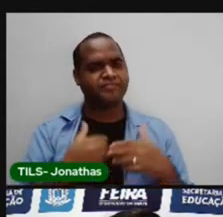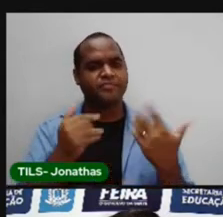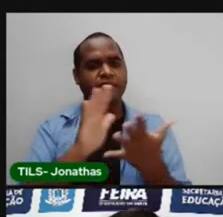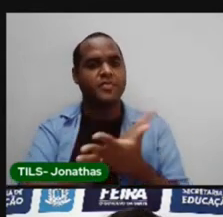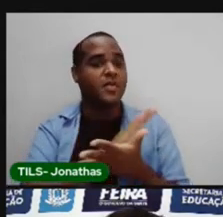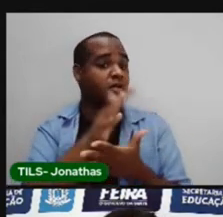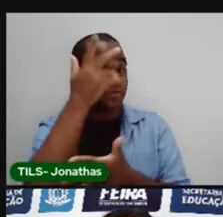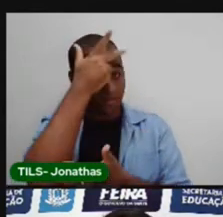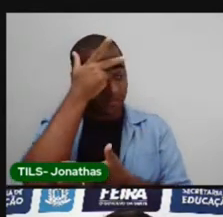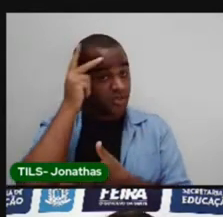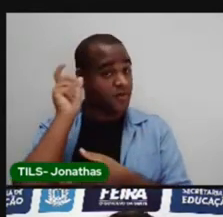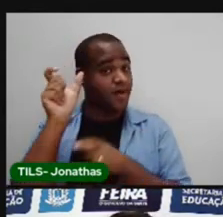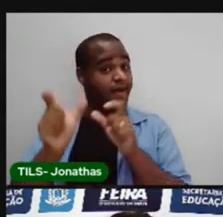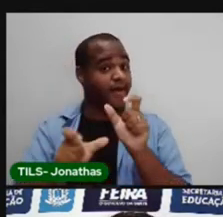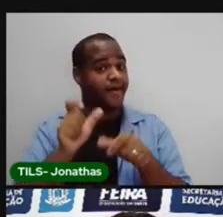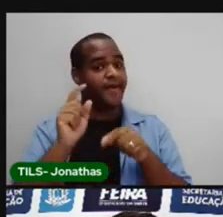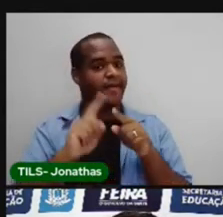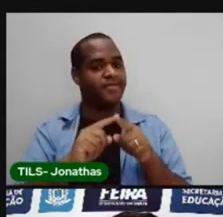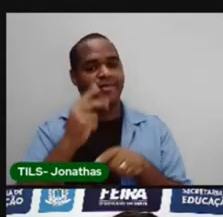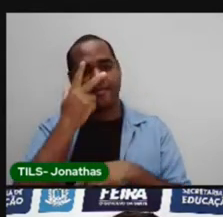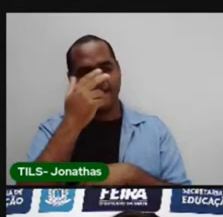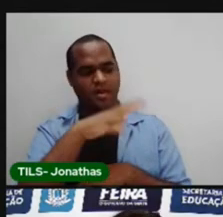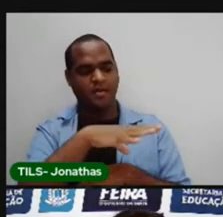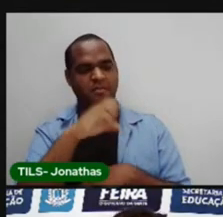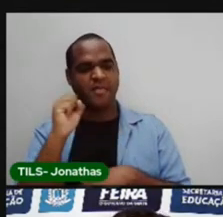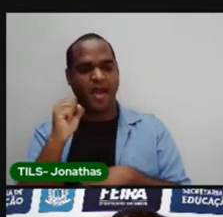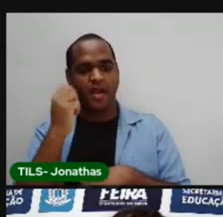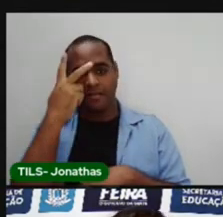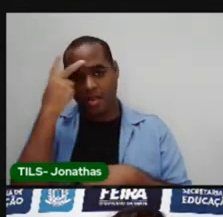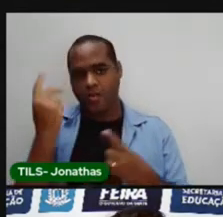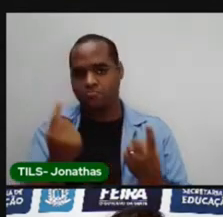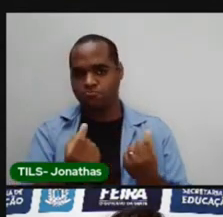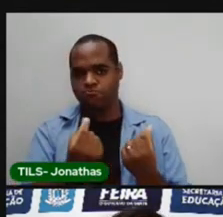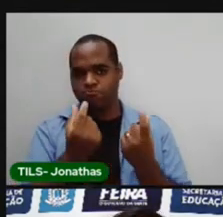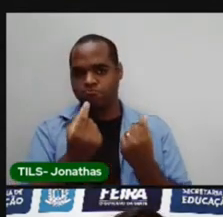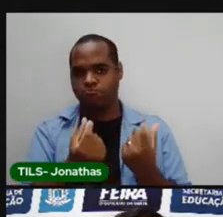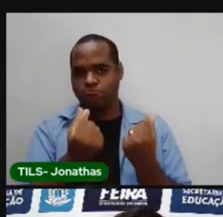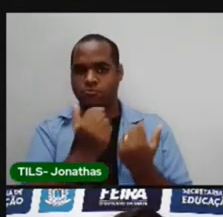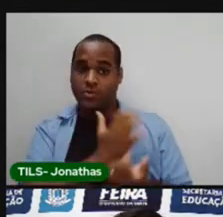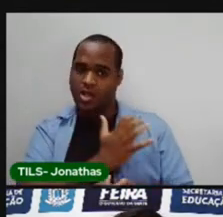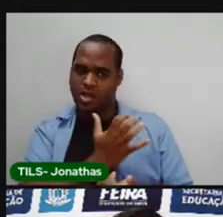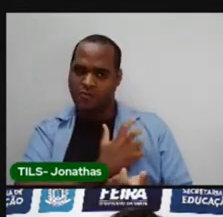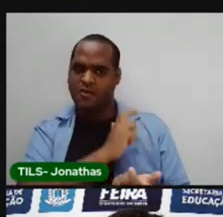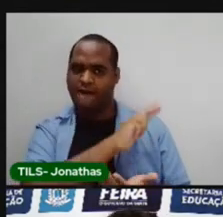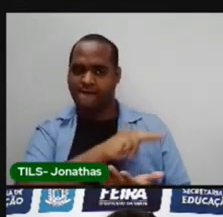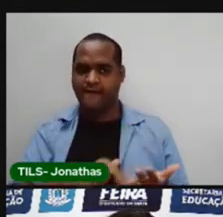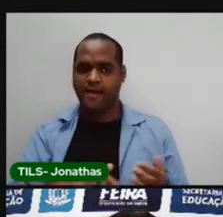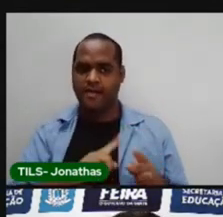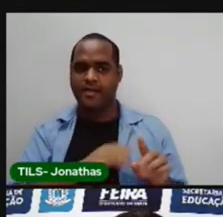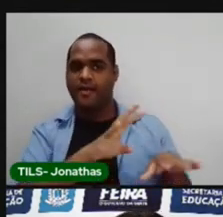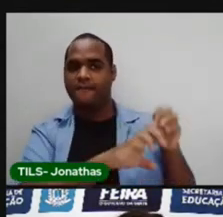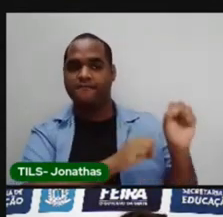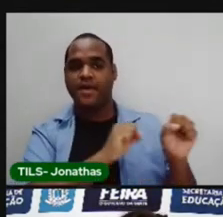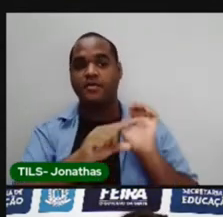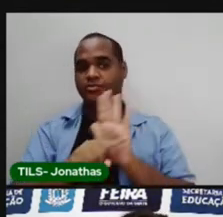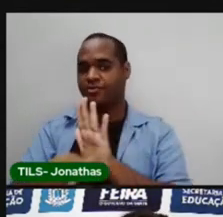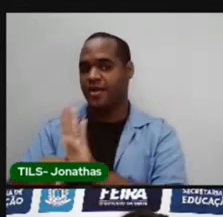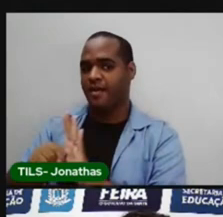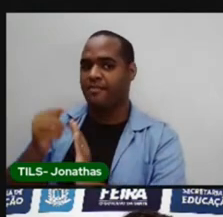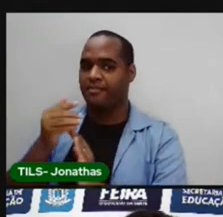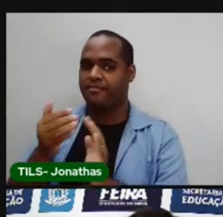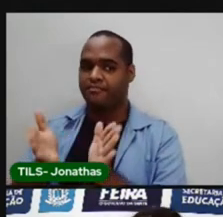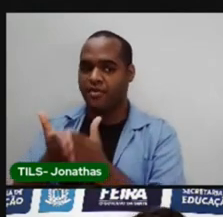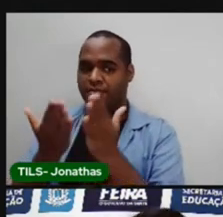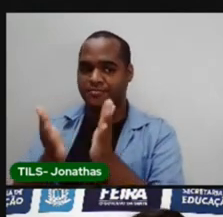algumas pessoas, ele era tipo Robin Hood, que roubava dos ricos para os pobres.